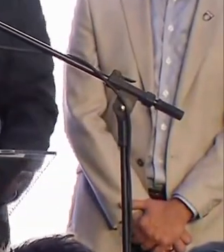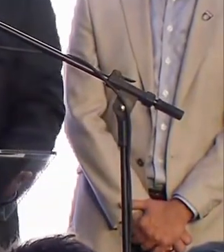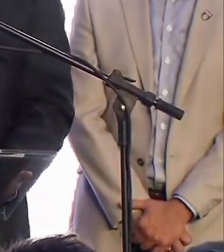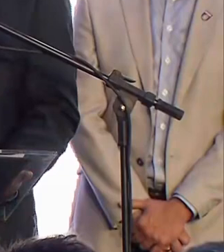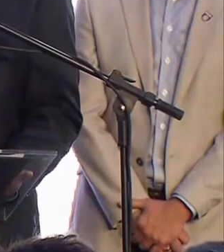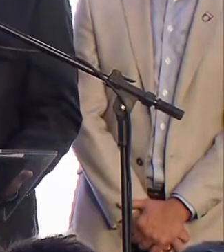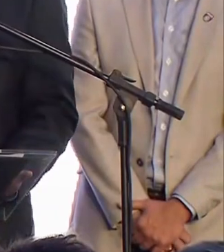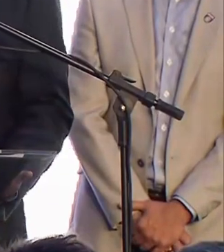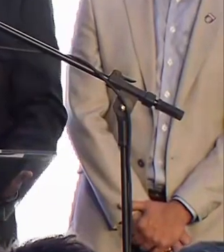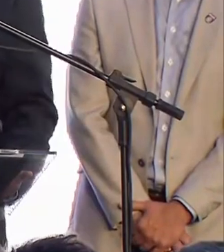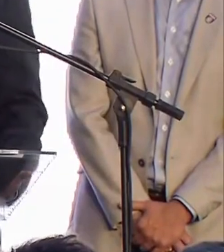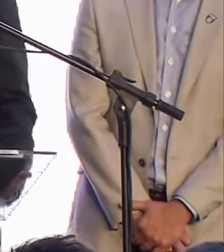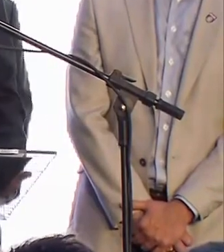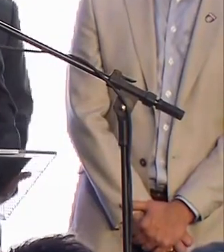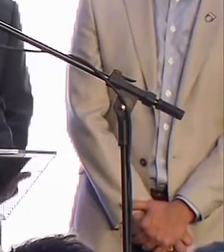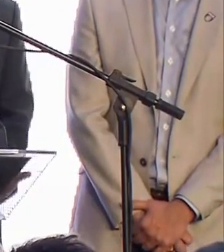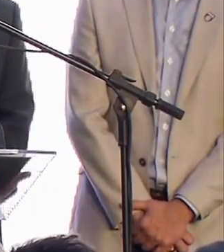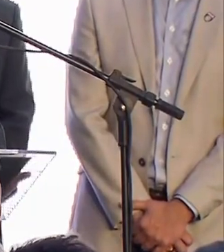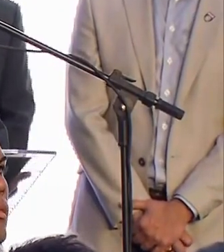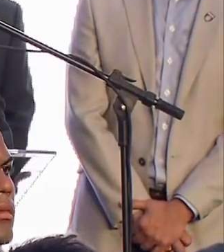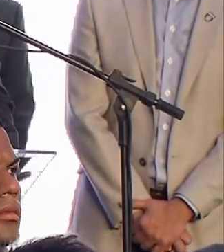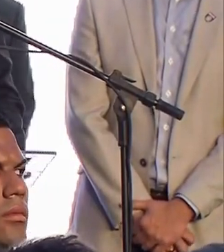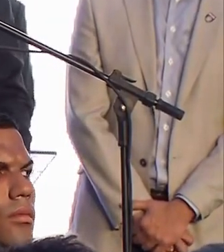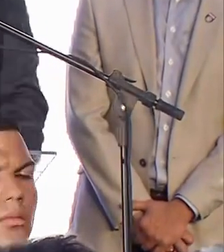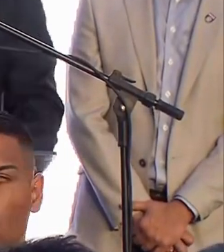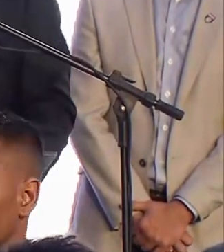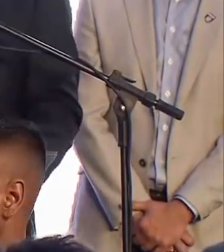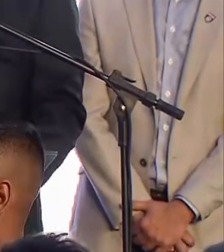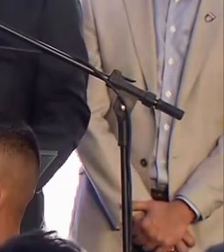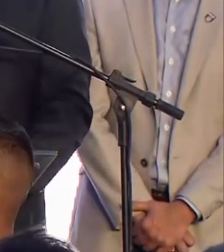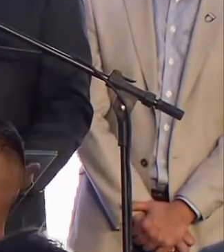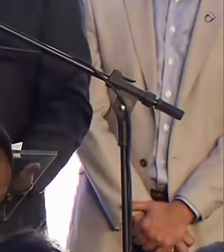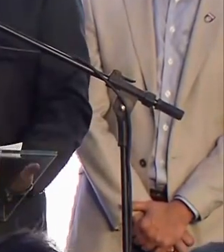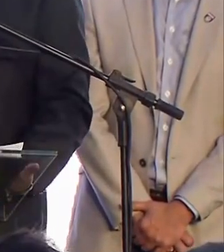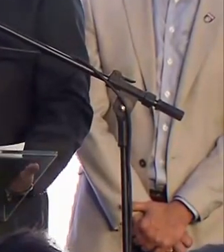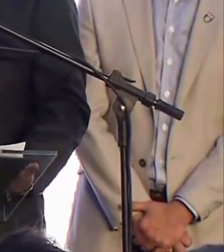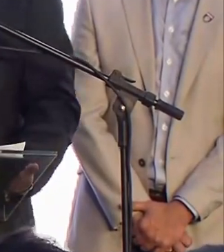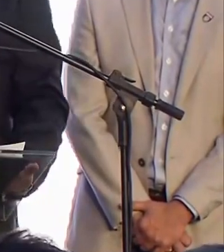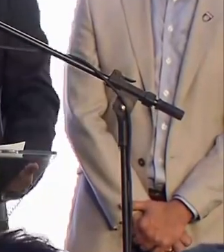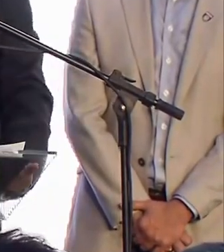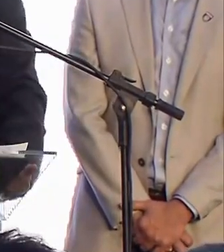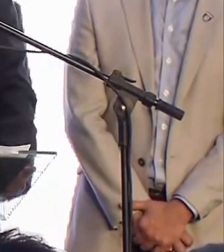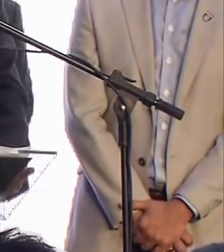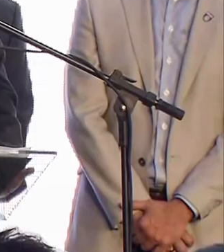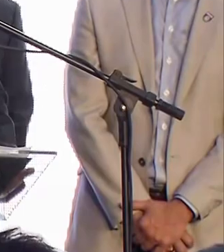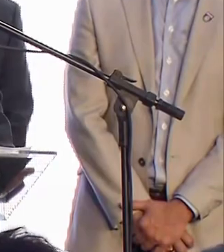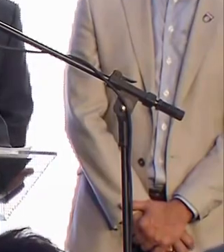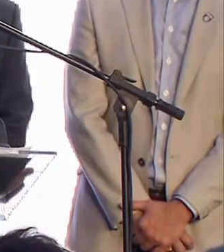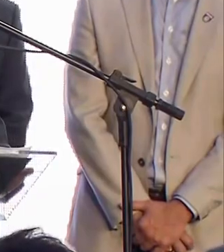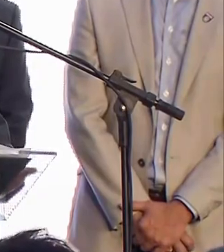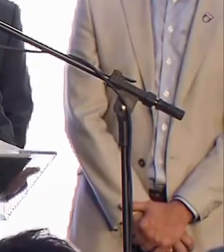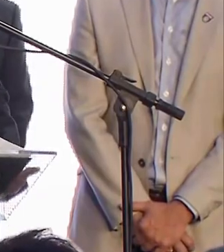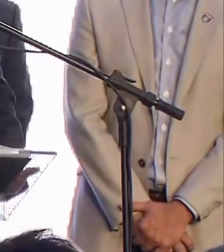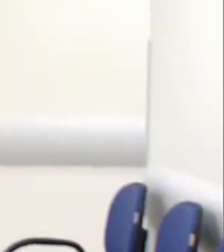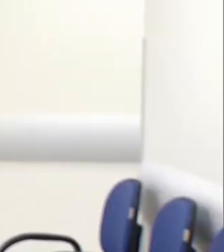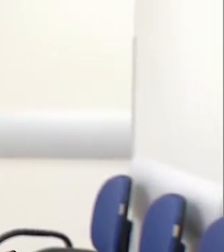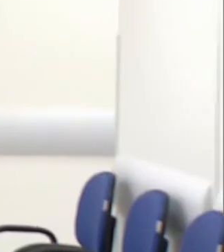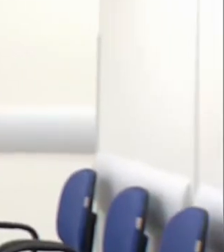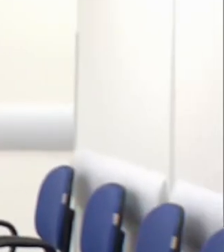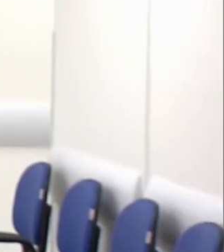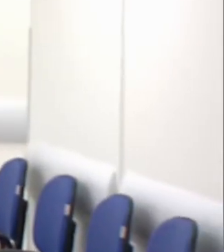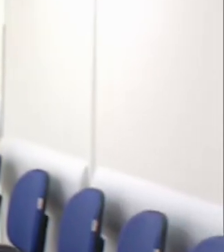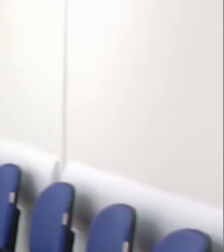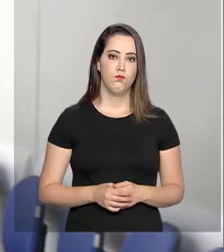que, em parte, a grande parte desse recurso vieram dessas emendas. Então, tivemos um pouquinho de participação.